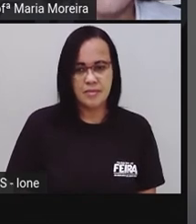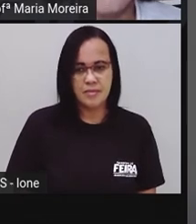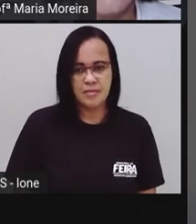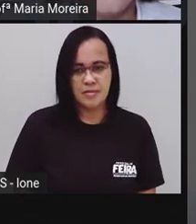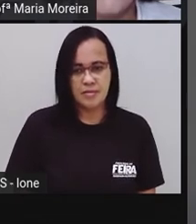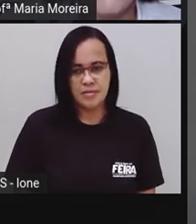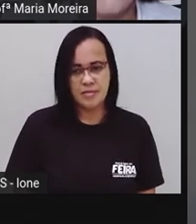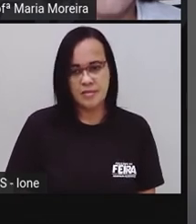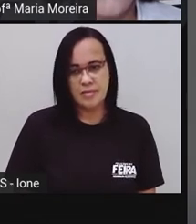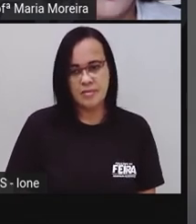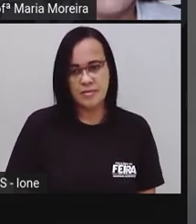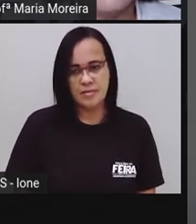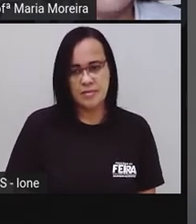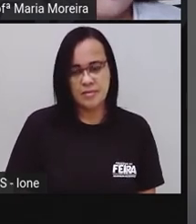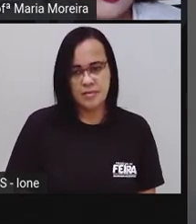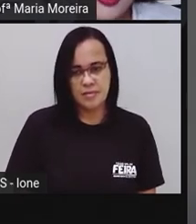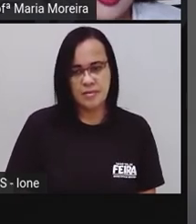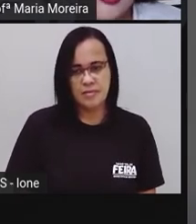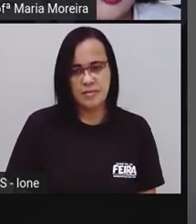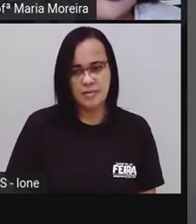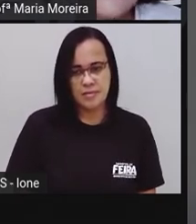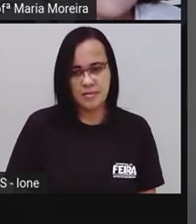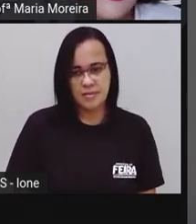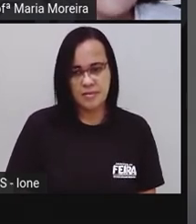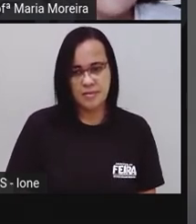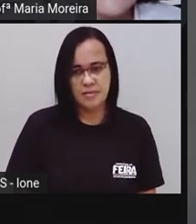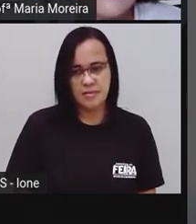Quarenta é igual a quatro, o quê?